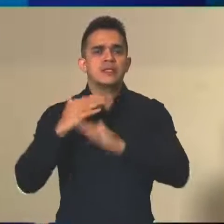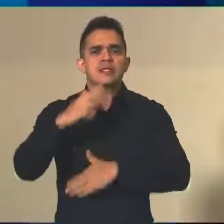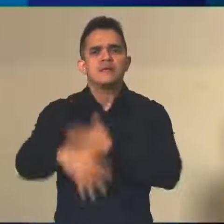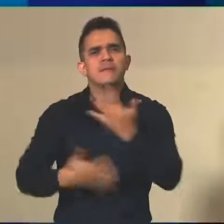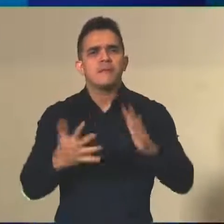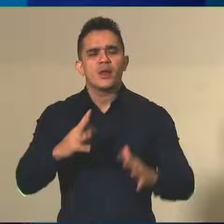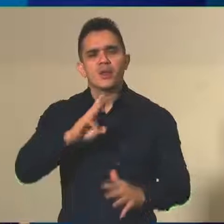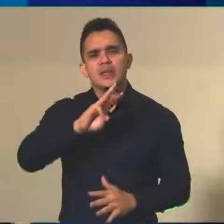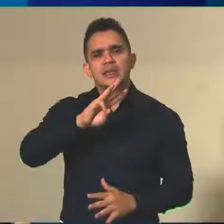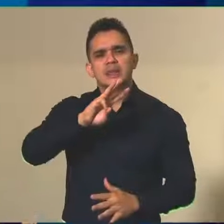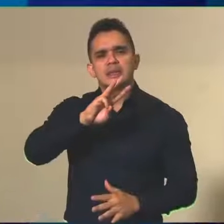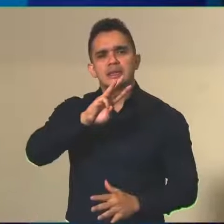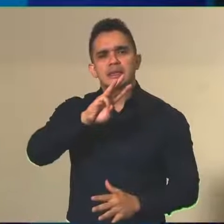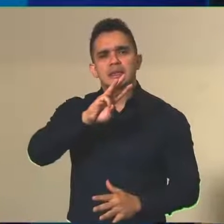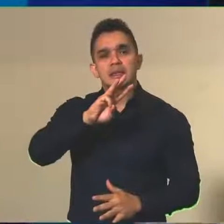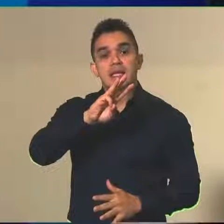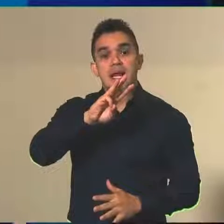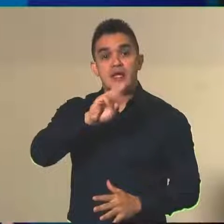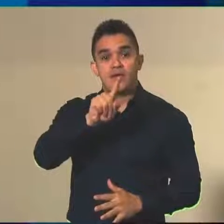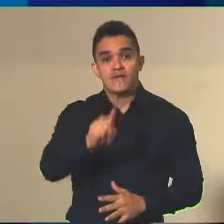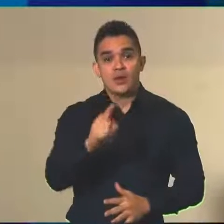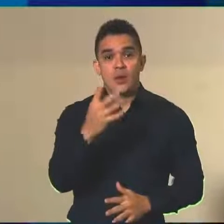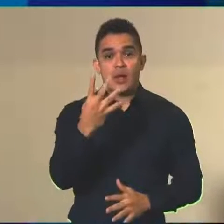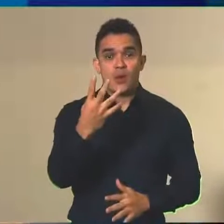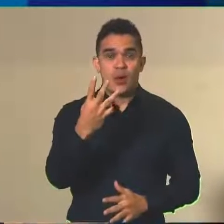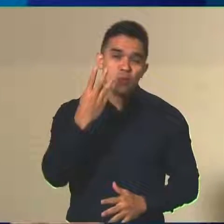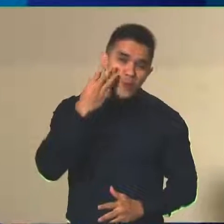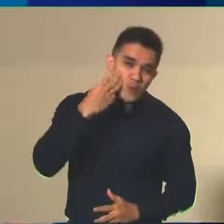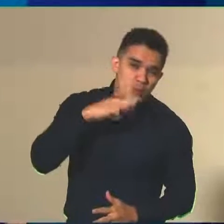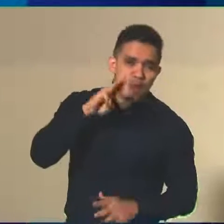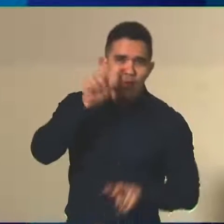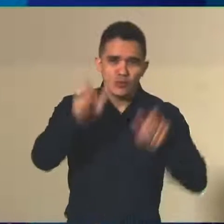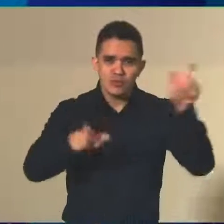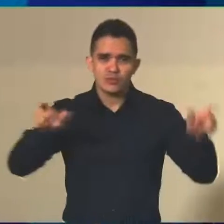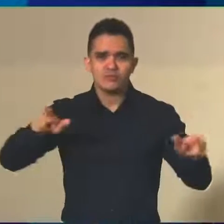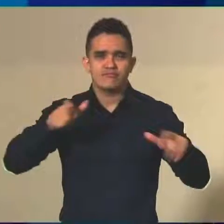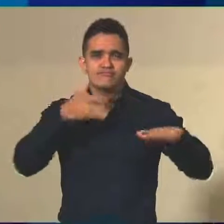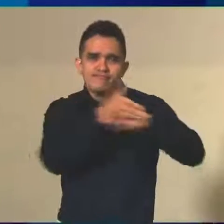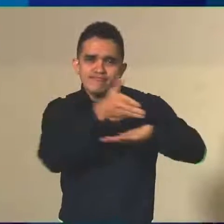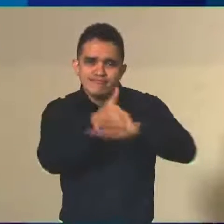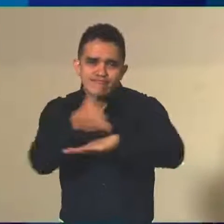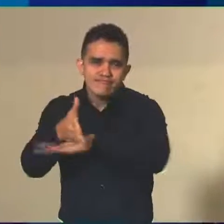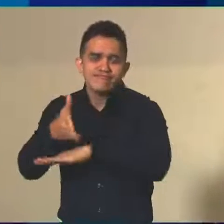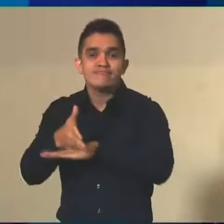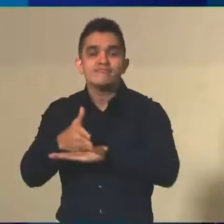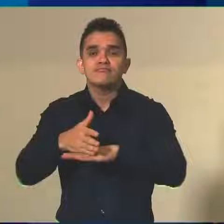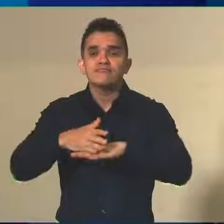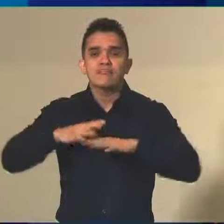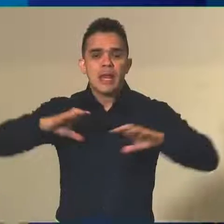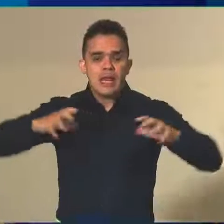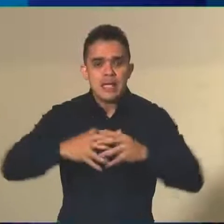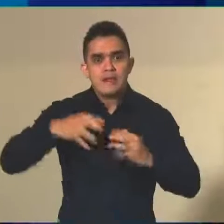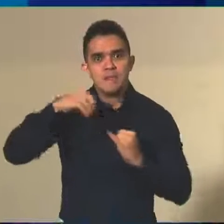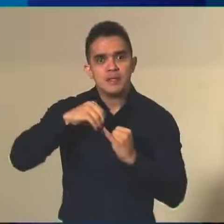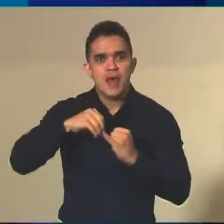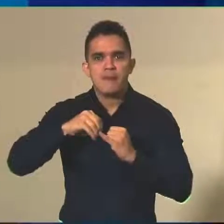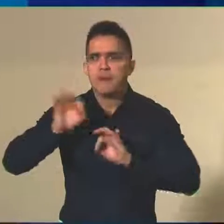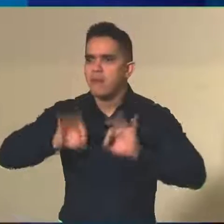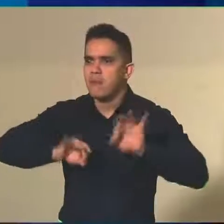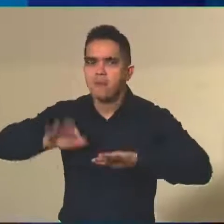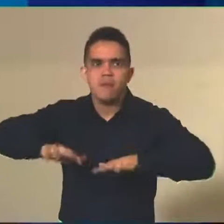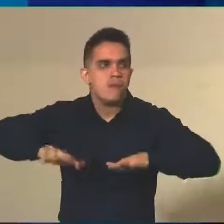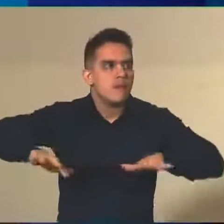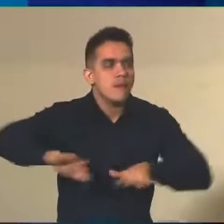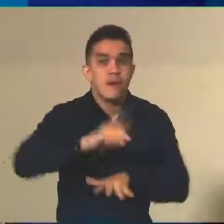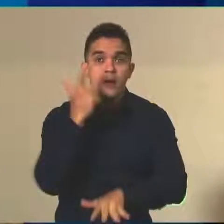3,4 milhões de participantes e que mobilizou todas as equipes aqui do Inep para garantir essa aplicação